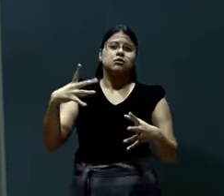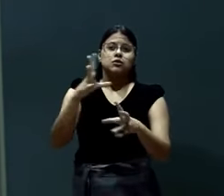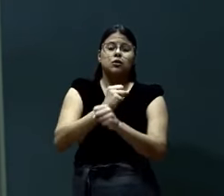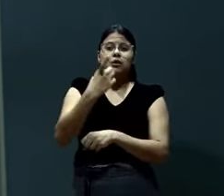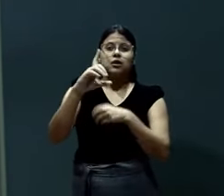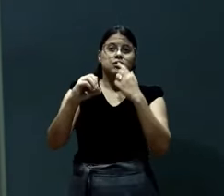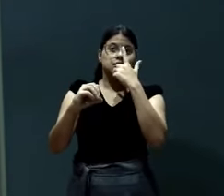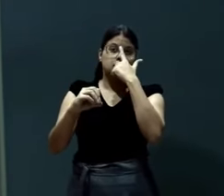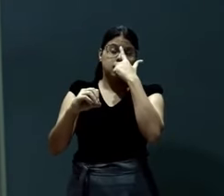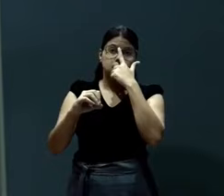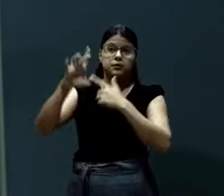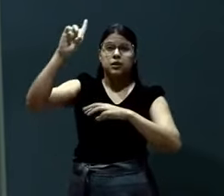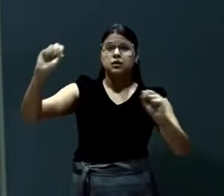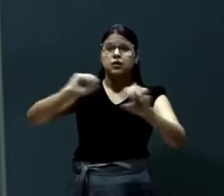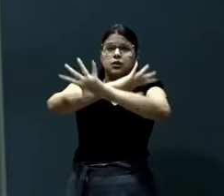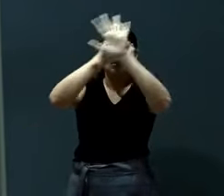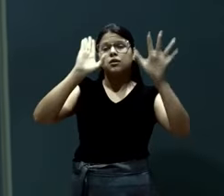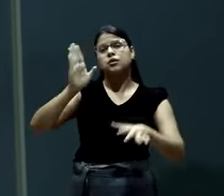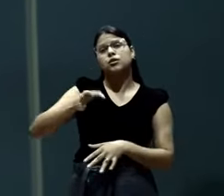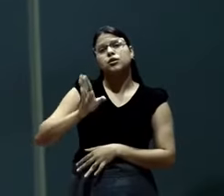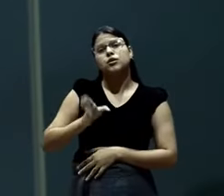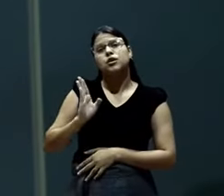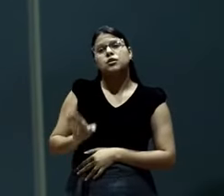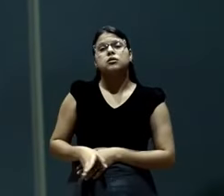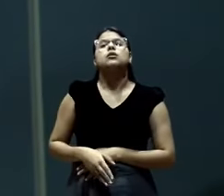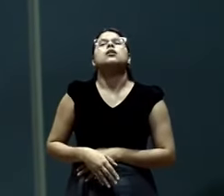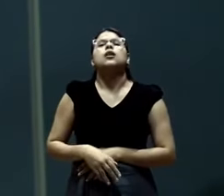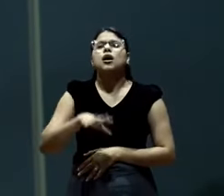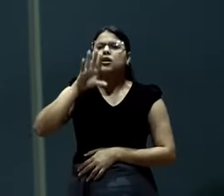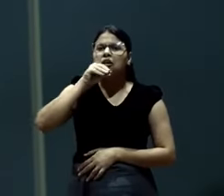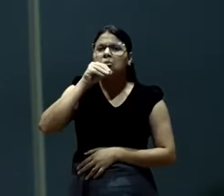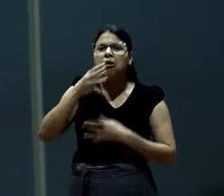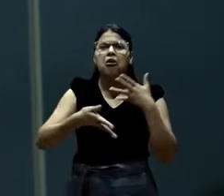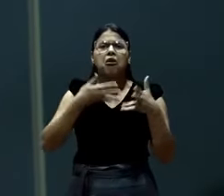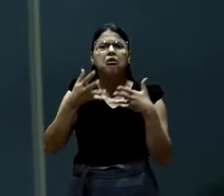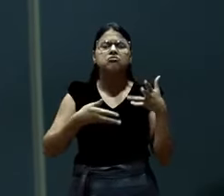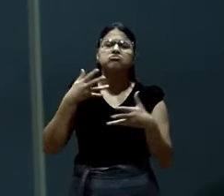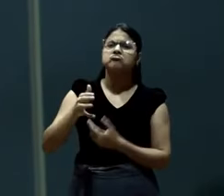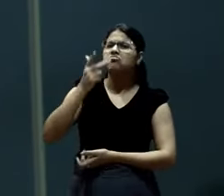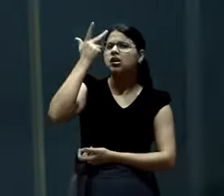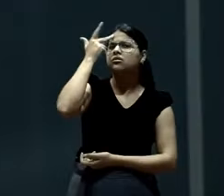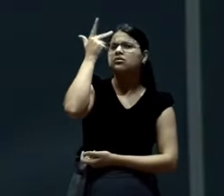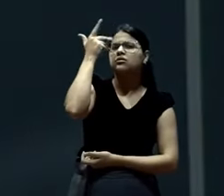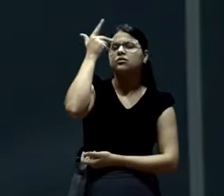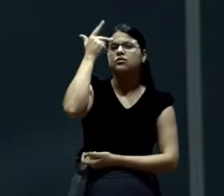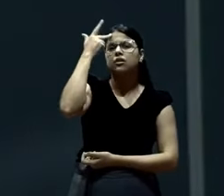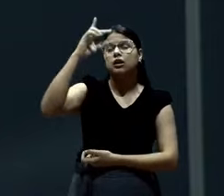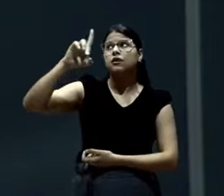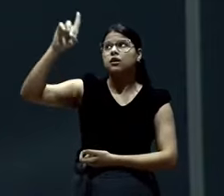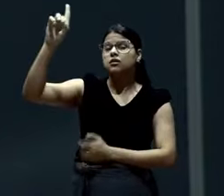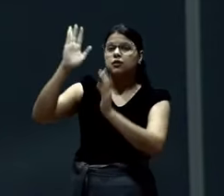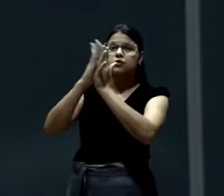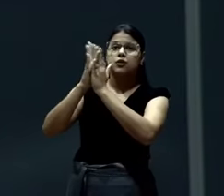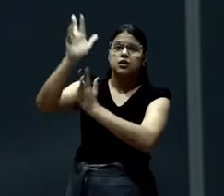Para a glória de Deus. está no quarto falando. Conversando. Deus tem respondido nossas